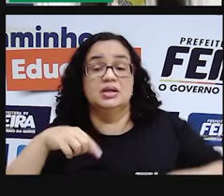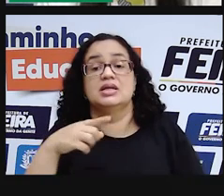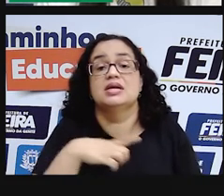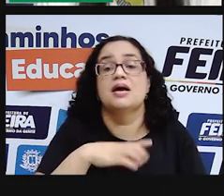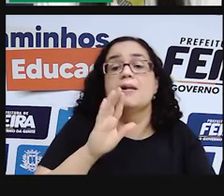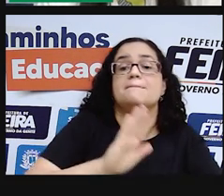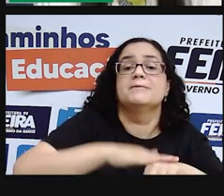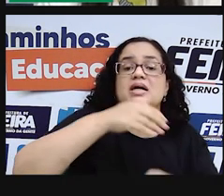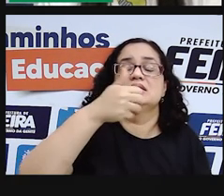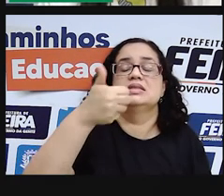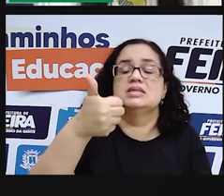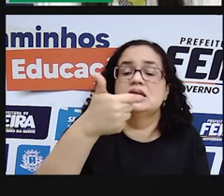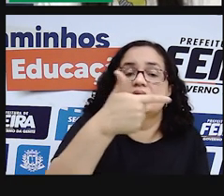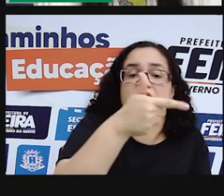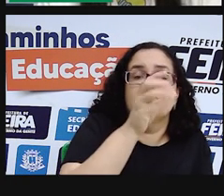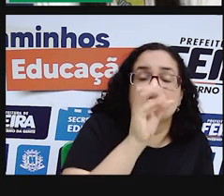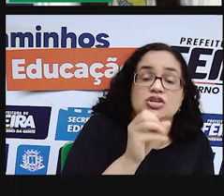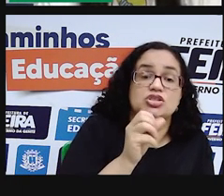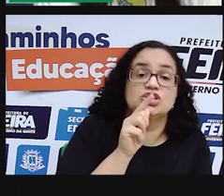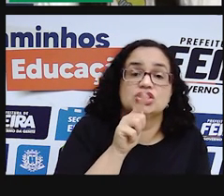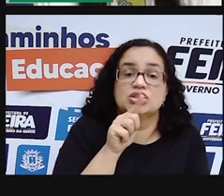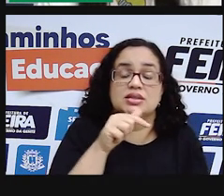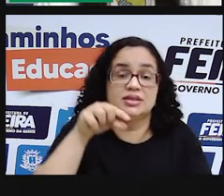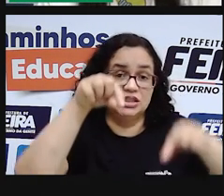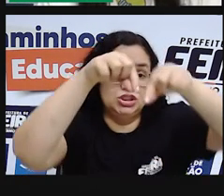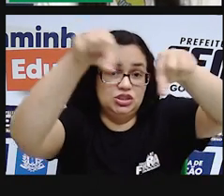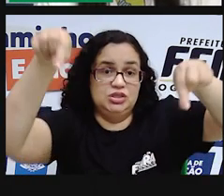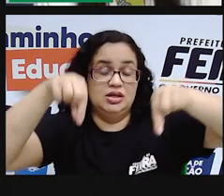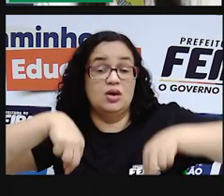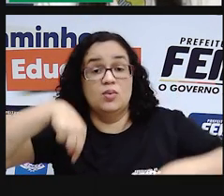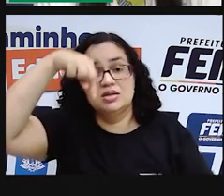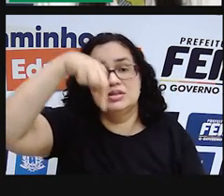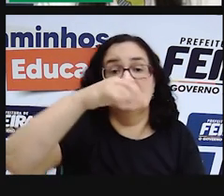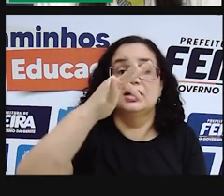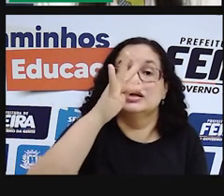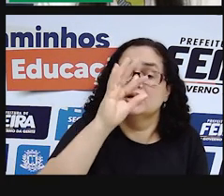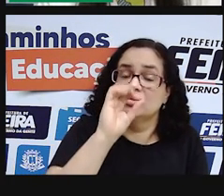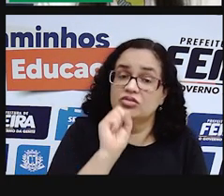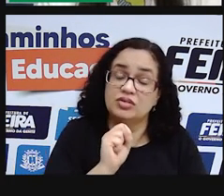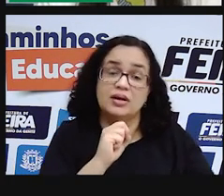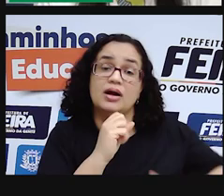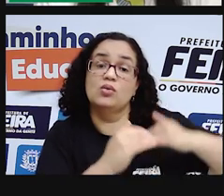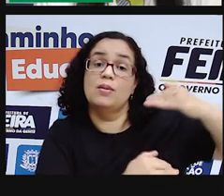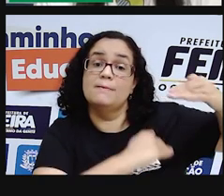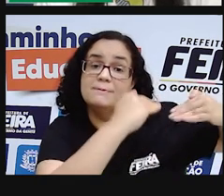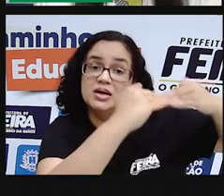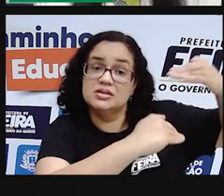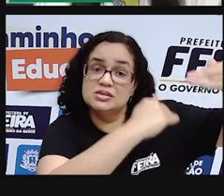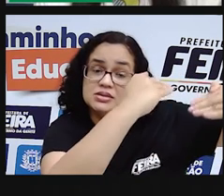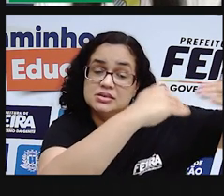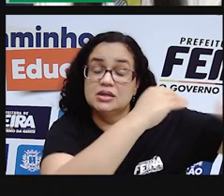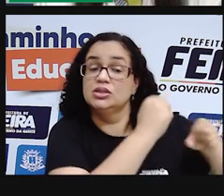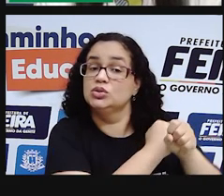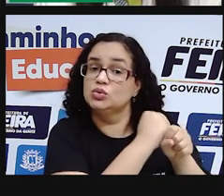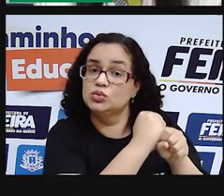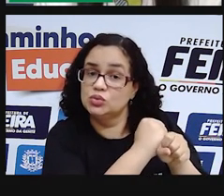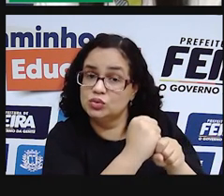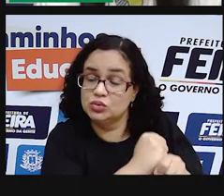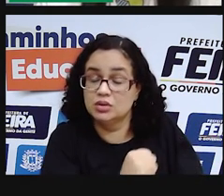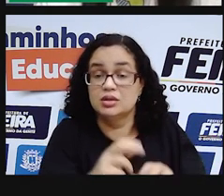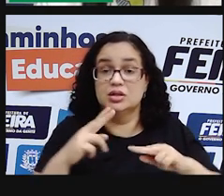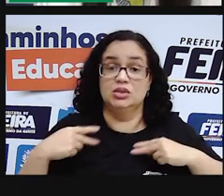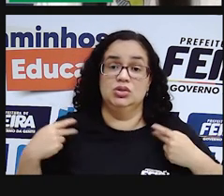que existiam mais de 120 lagoas aqui em Feira de Santana, mas que com o passar dos anos, diante das ações